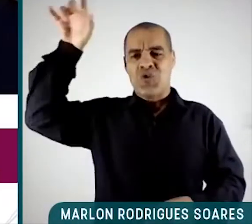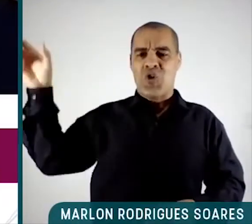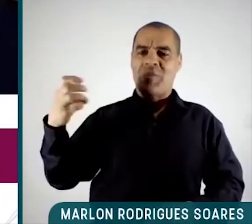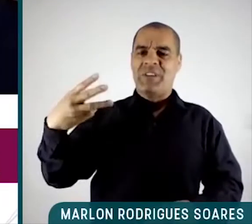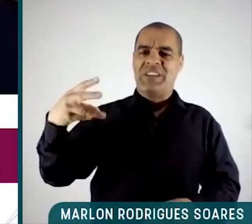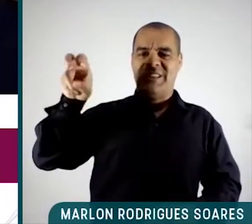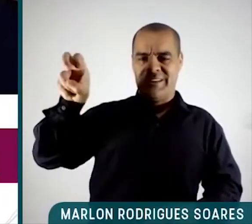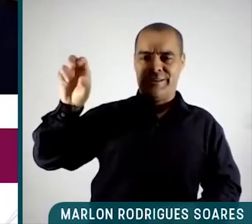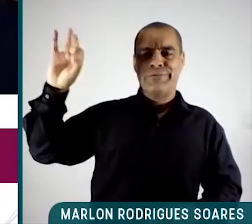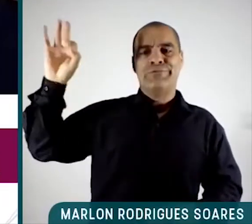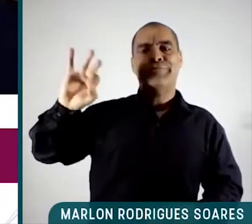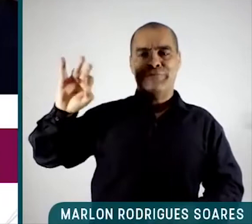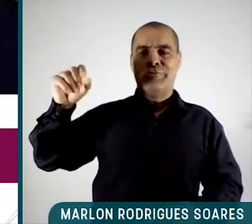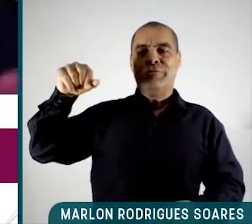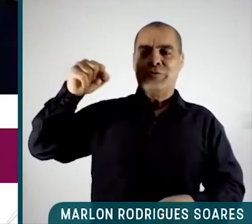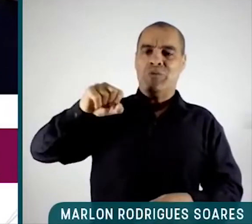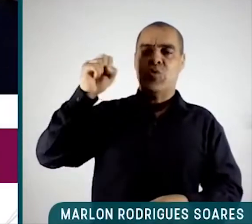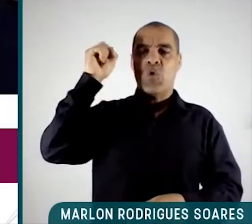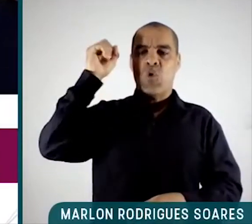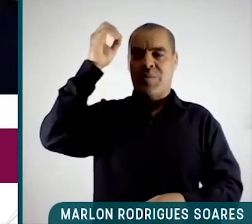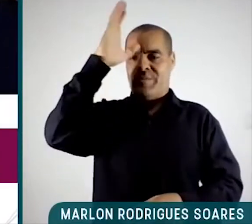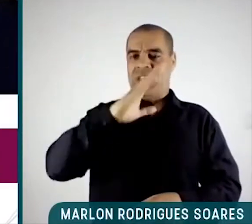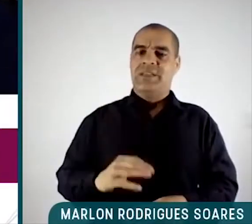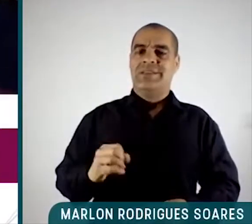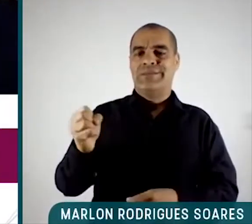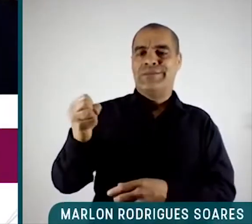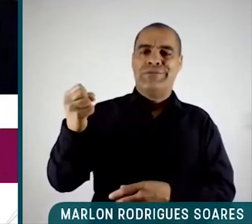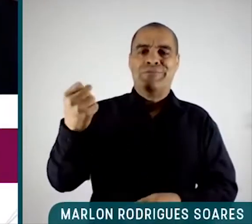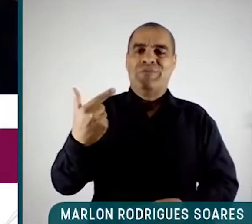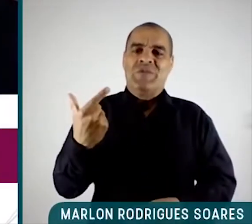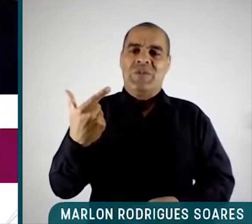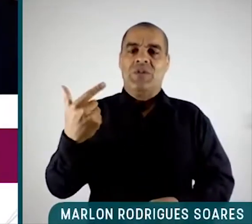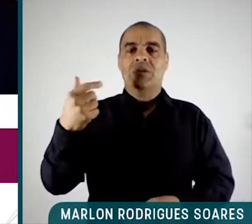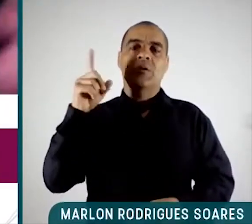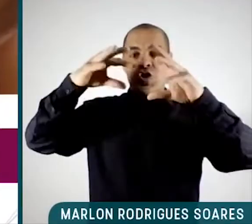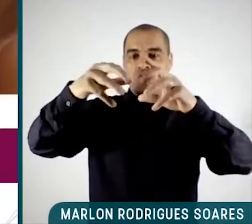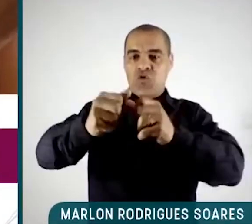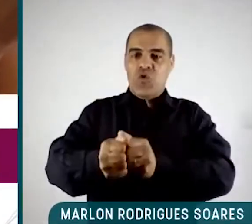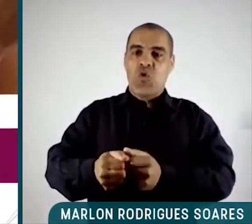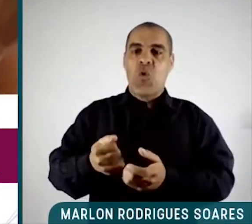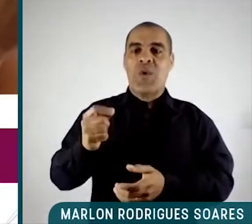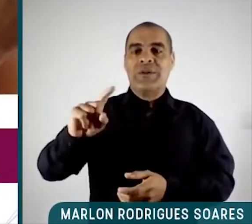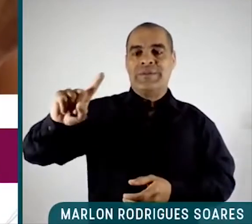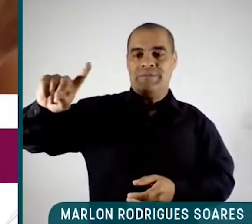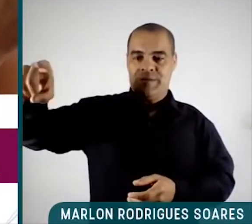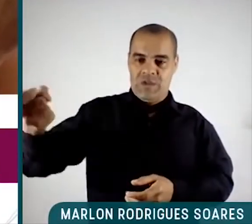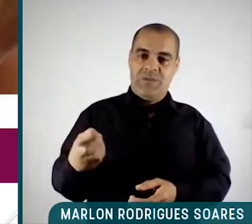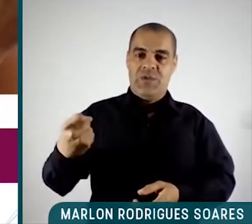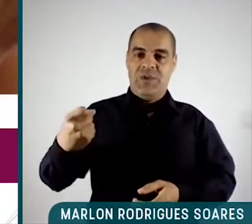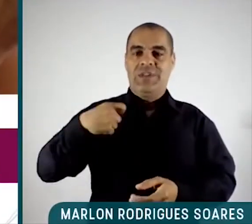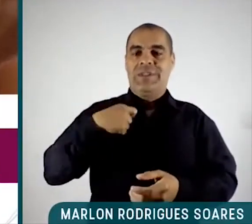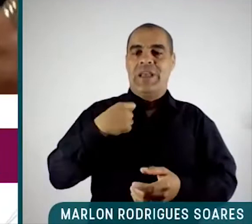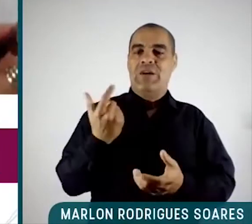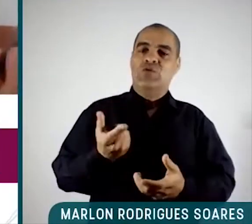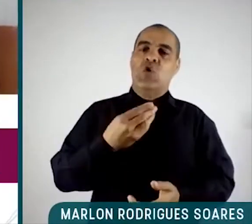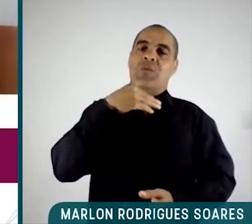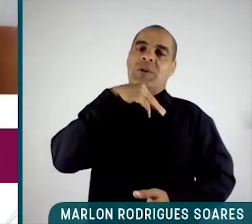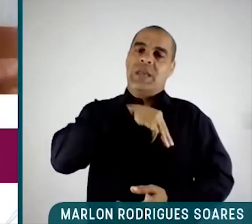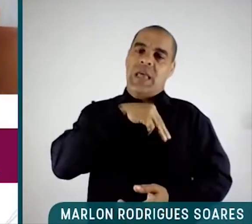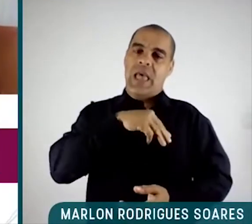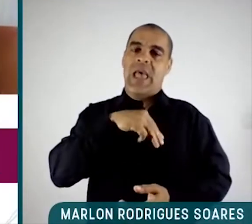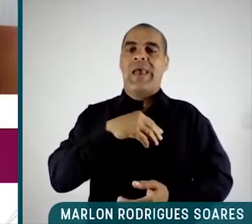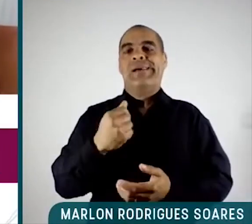O Ceará cobra 8% e nunca perdemos nenhuma eleição aqui, porque atinge um zero vírgula. A gente tributa muito pouco renda e patrimônio,